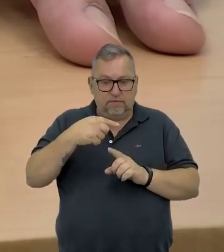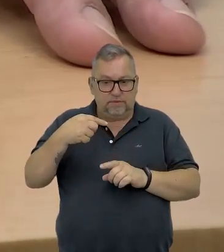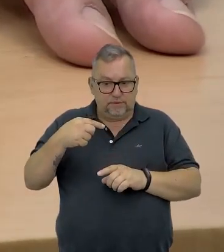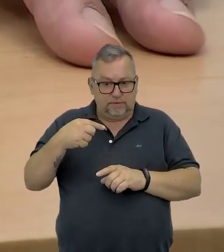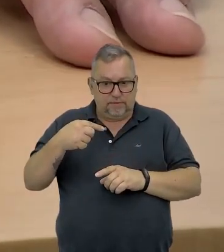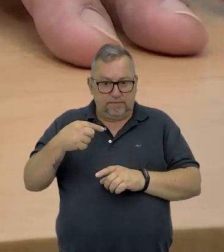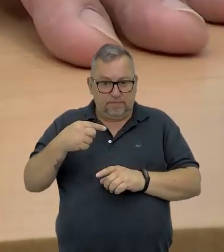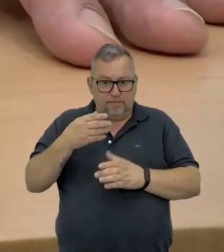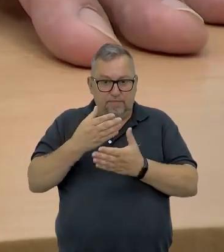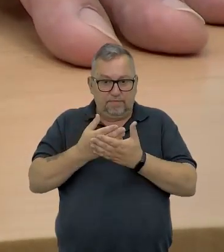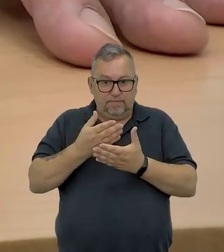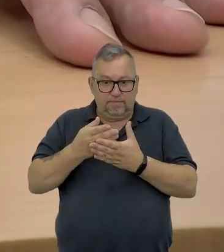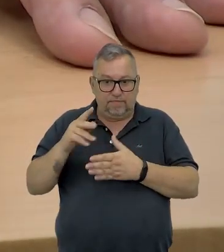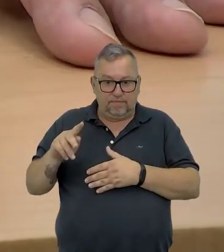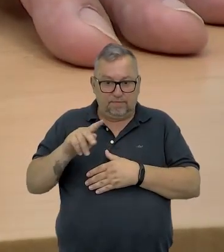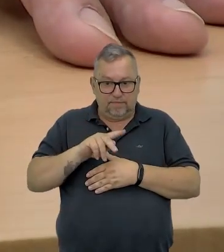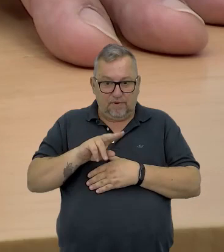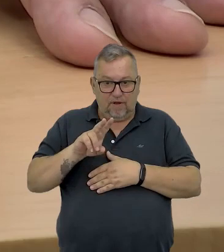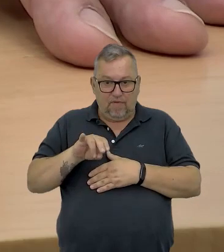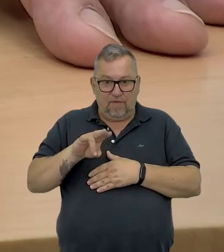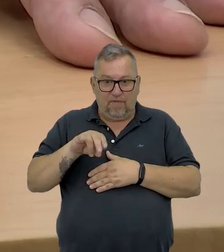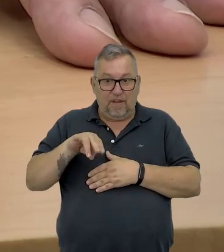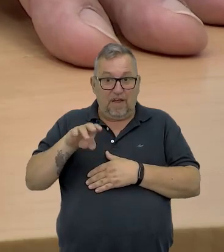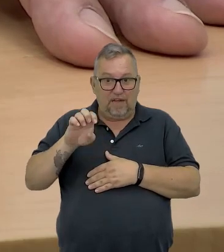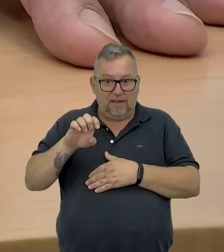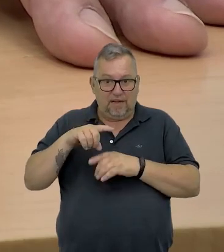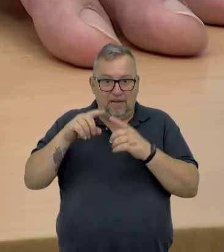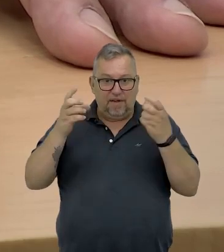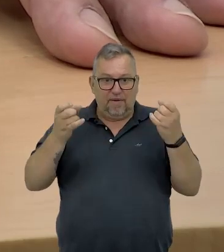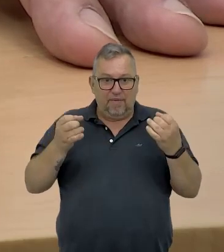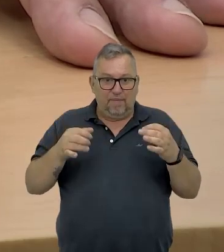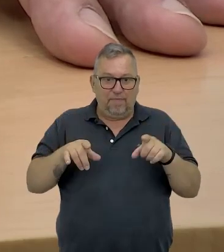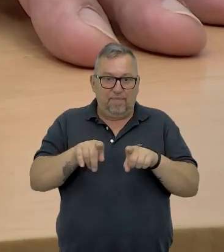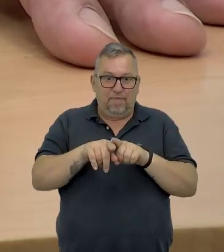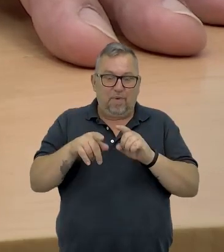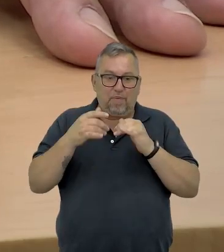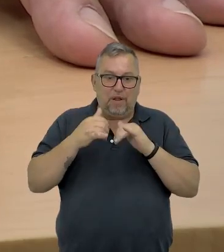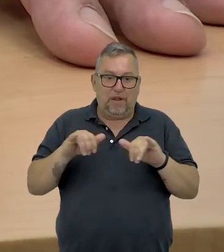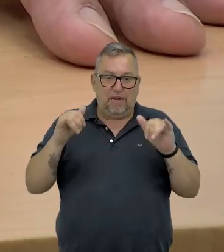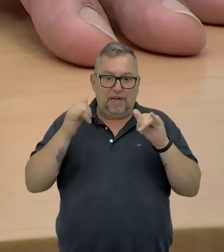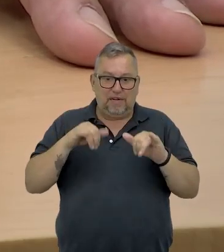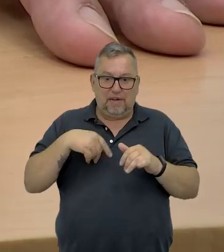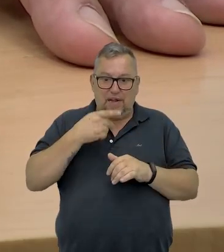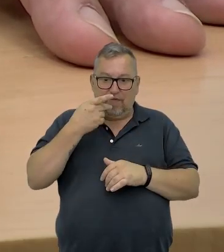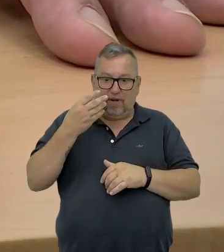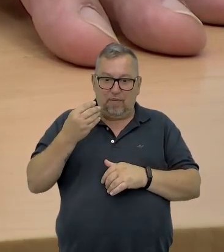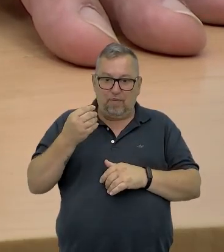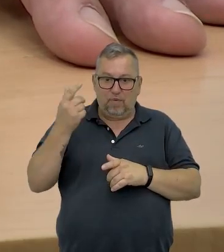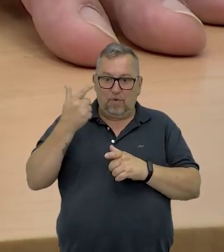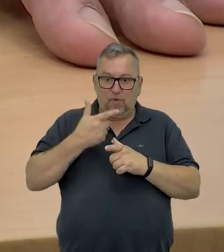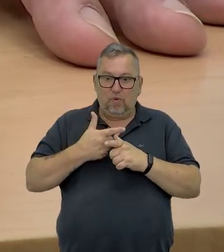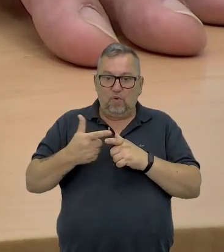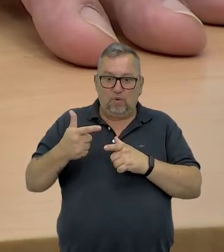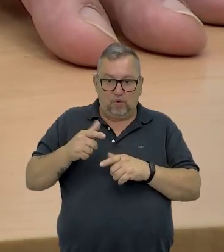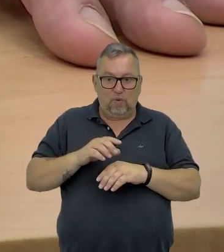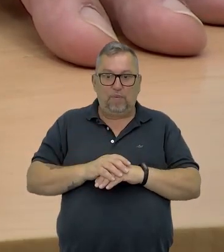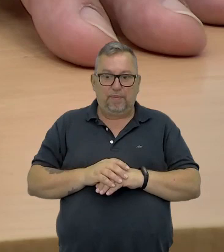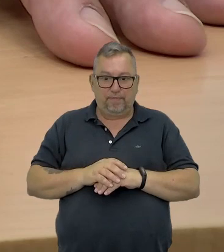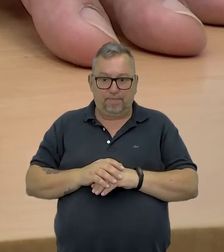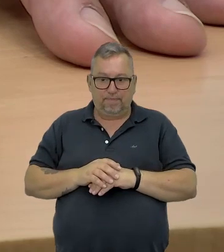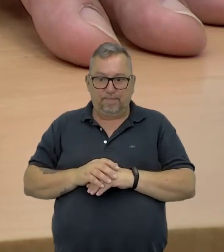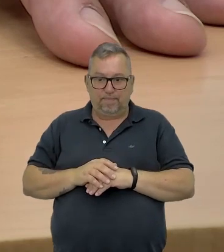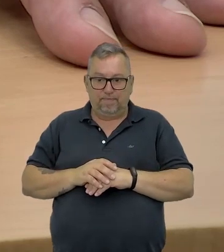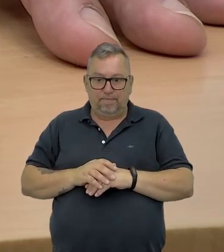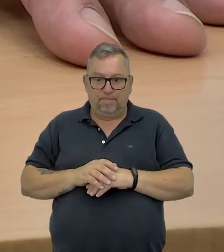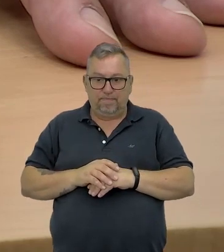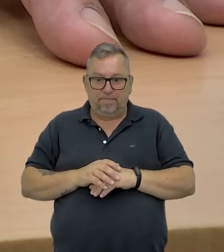Na aula da professora Viviane Leal, onde ela fala sobre o universo elétrico, ela fala muito sobre a polaridade do LED, né?